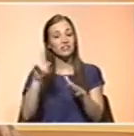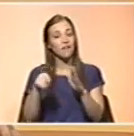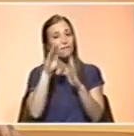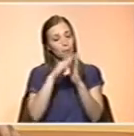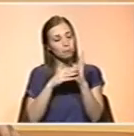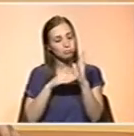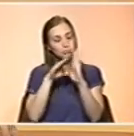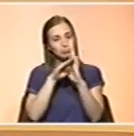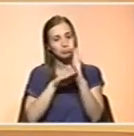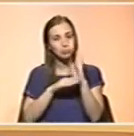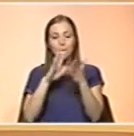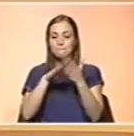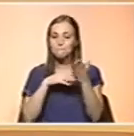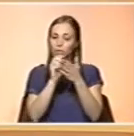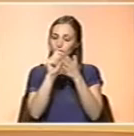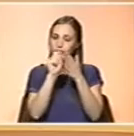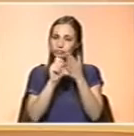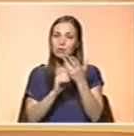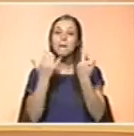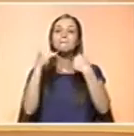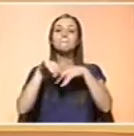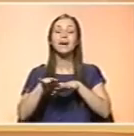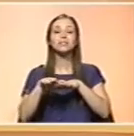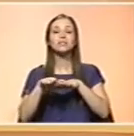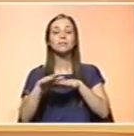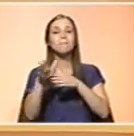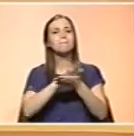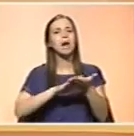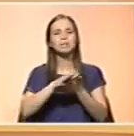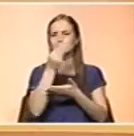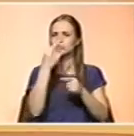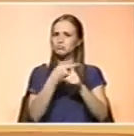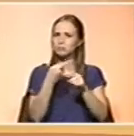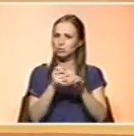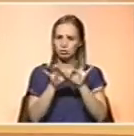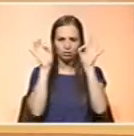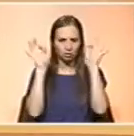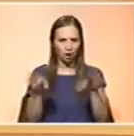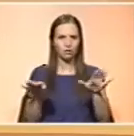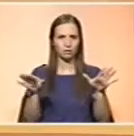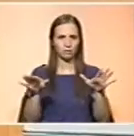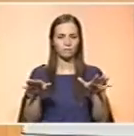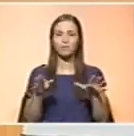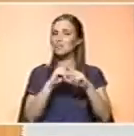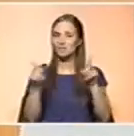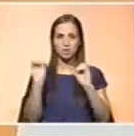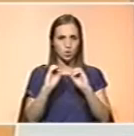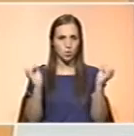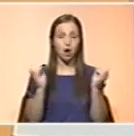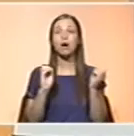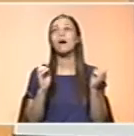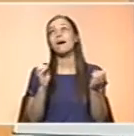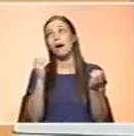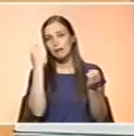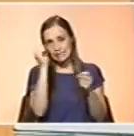embora, por princípio, os hábitos alimentares os princípios alimentares são rigorosamente os mesmos. Portanto, aí não há diferenças. Há